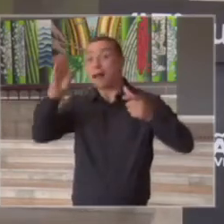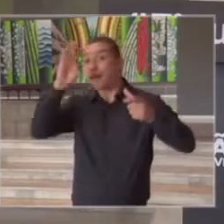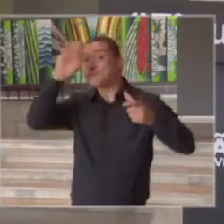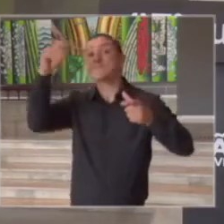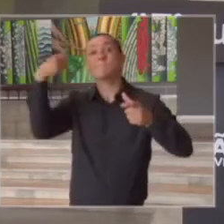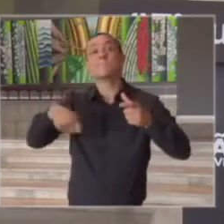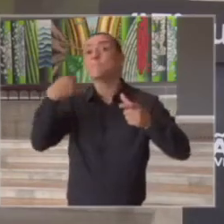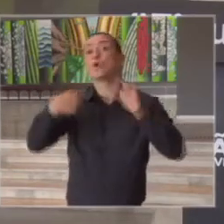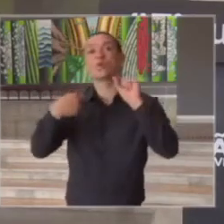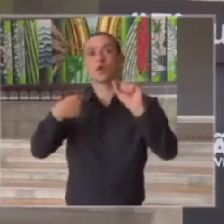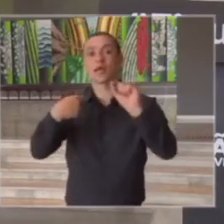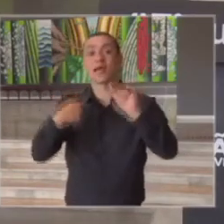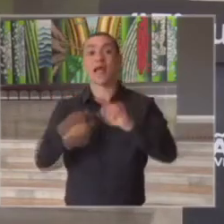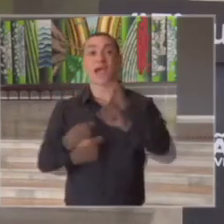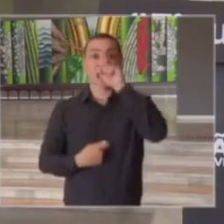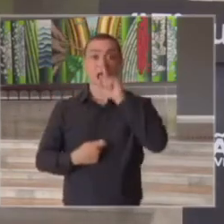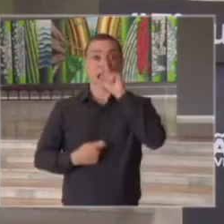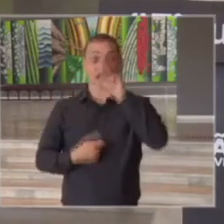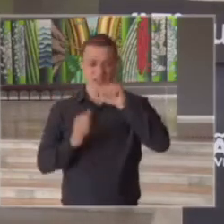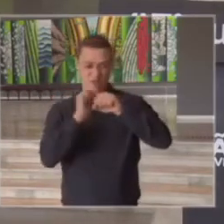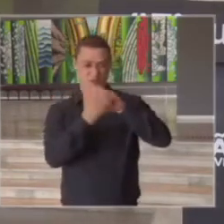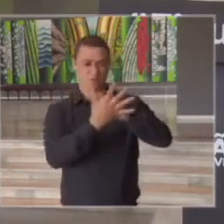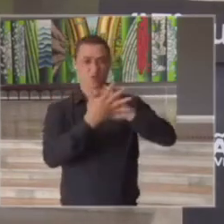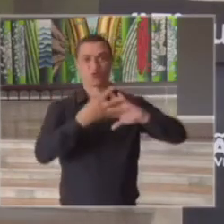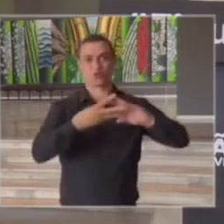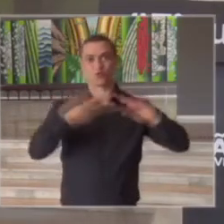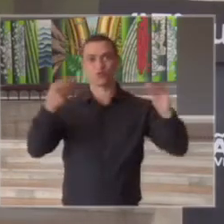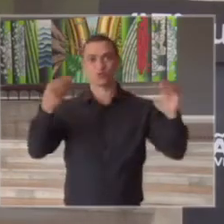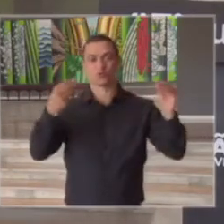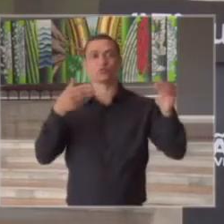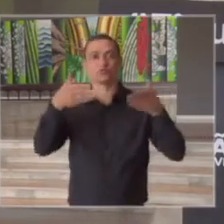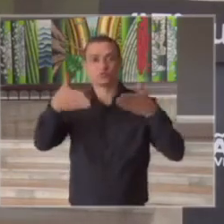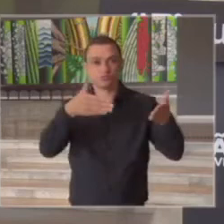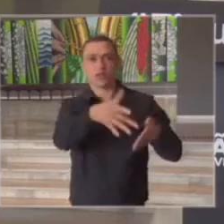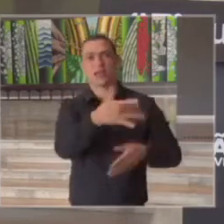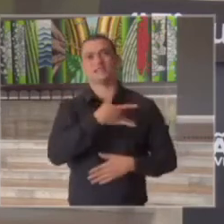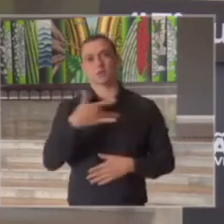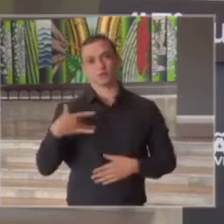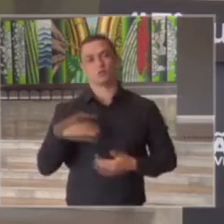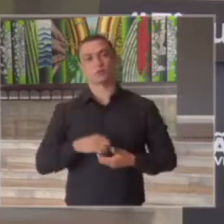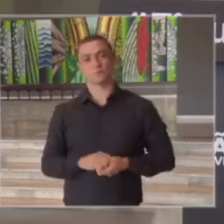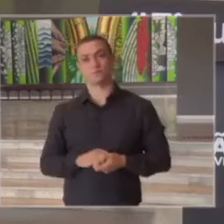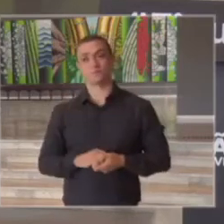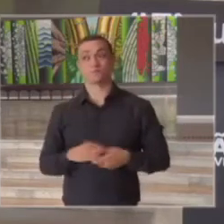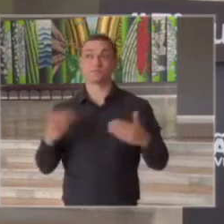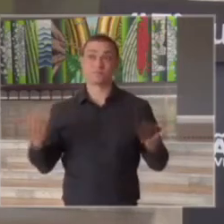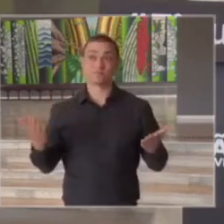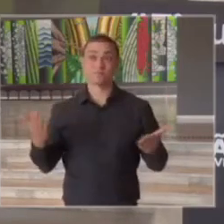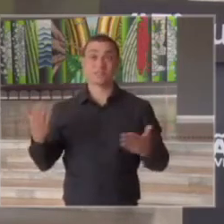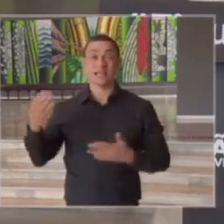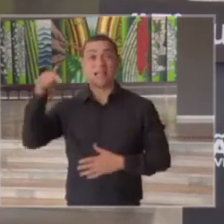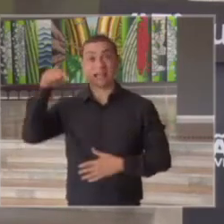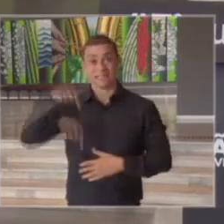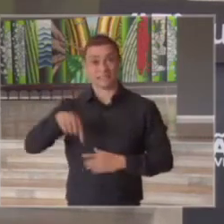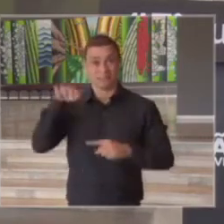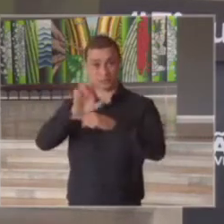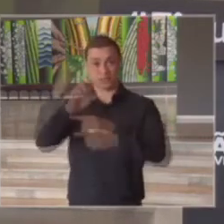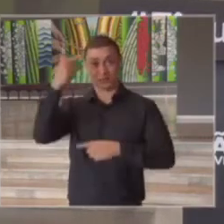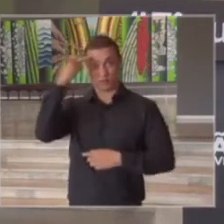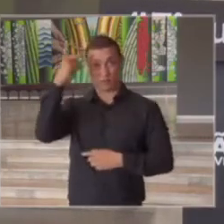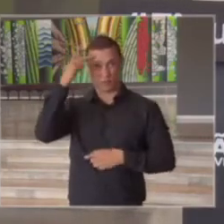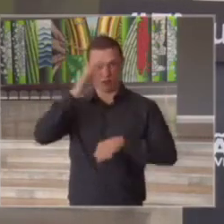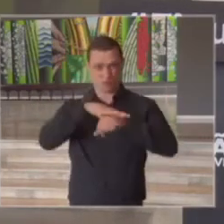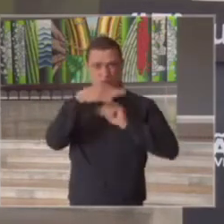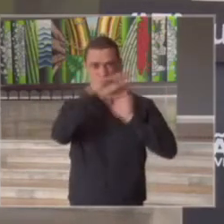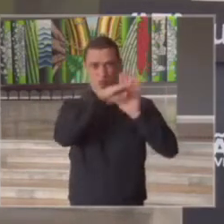da crise do enfrentamento à crise de saúde e São Paulo ao lançar o